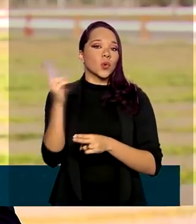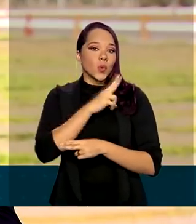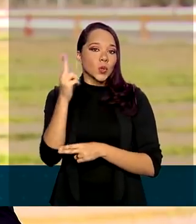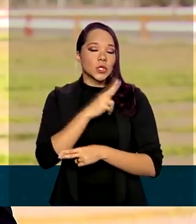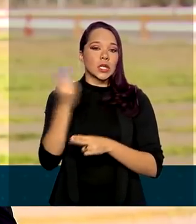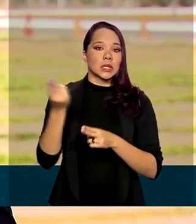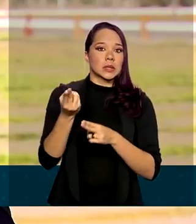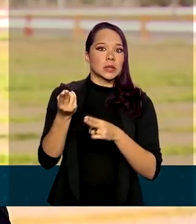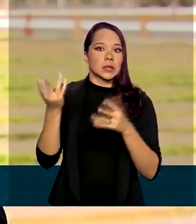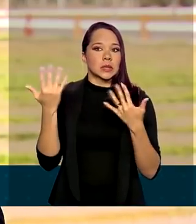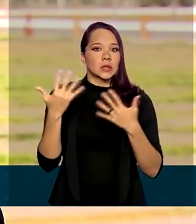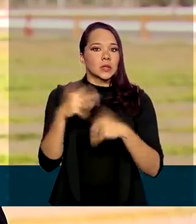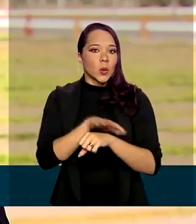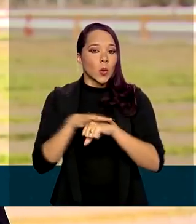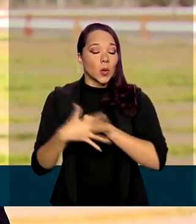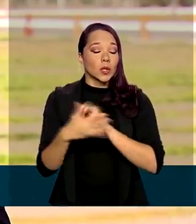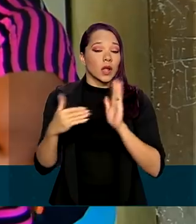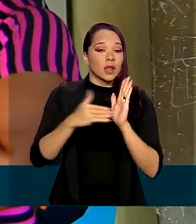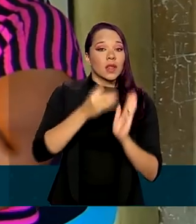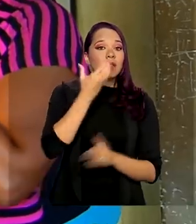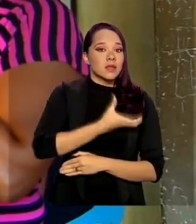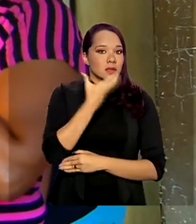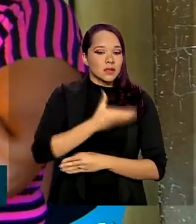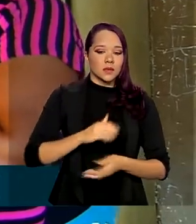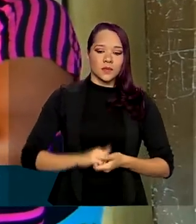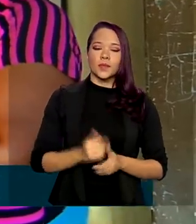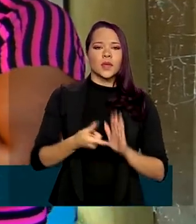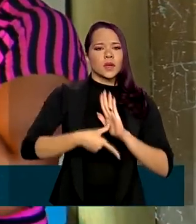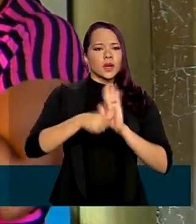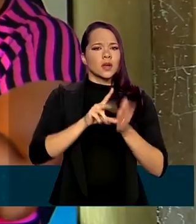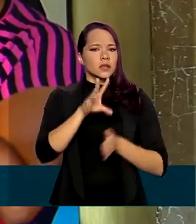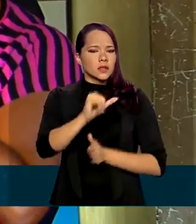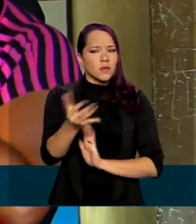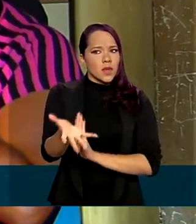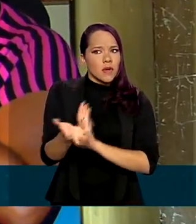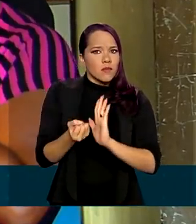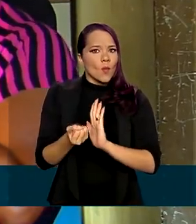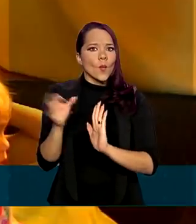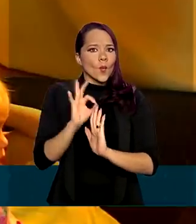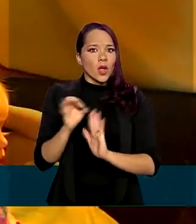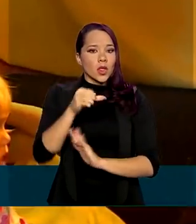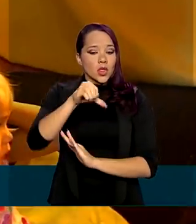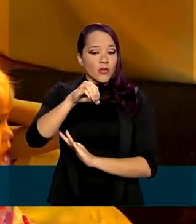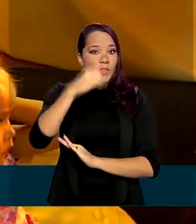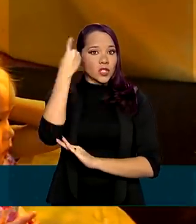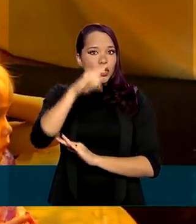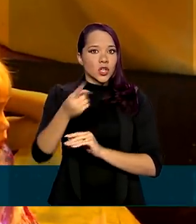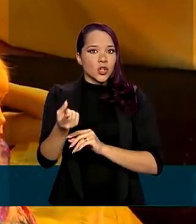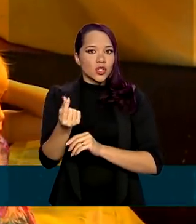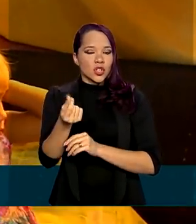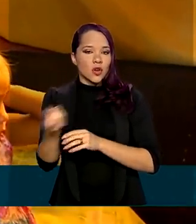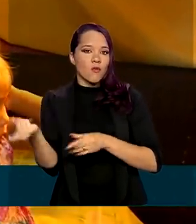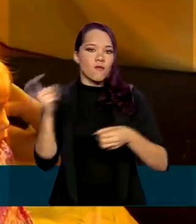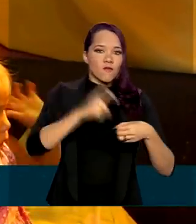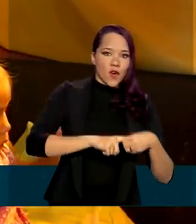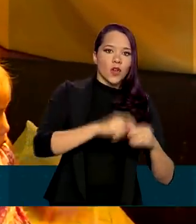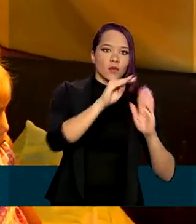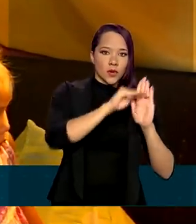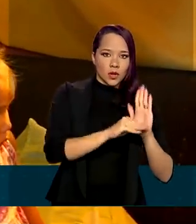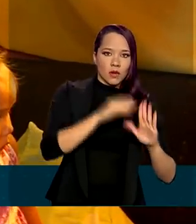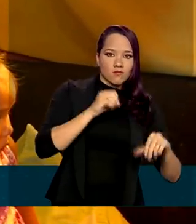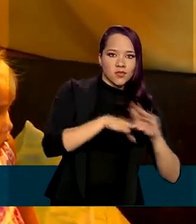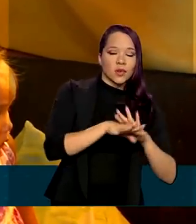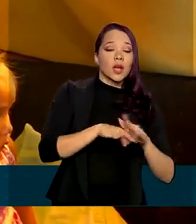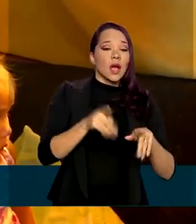pública nacional, portanto, até dezembro deste ano. Antes, se o benefício não fosse sacado em 90 dias, o dinheiro voltava para o programa. A prorrogação